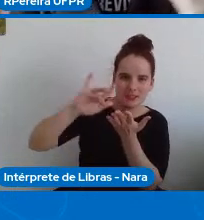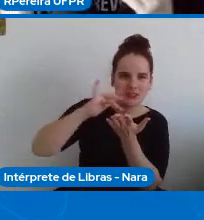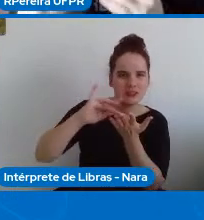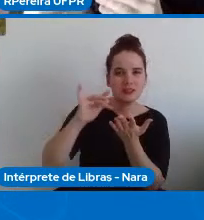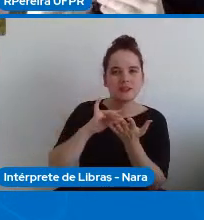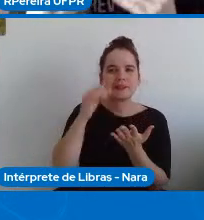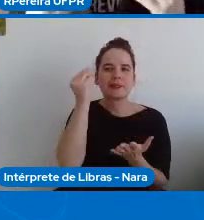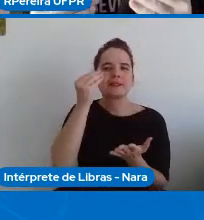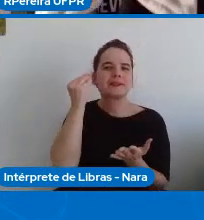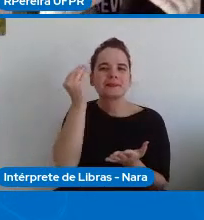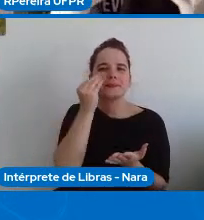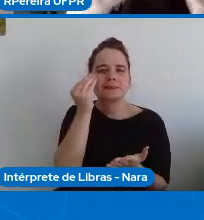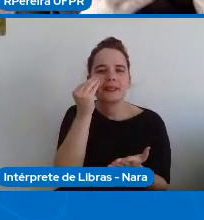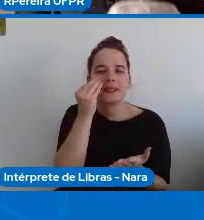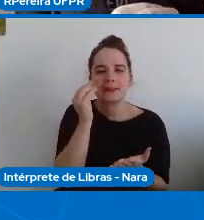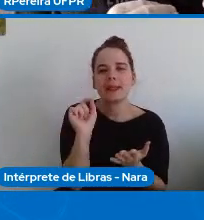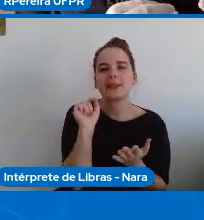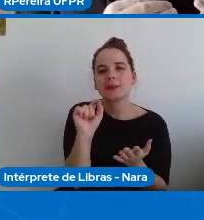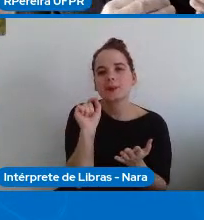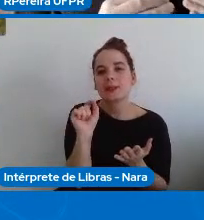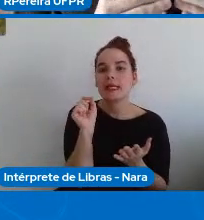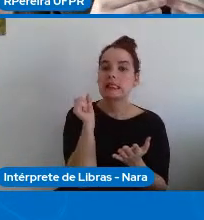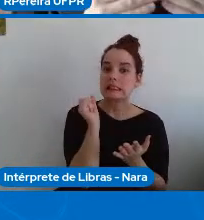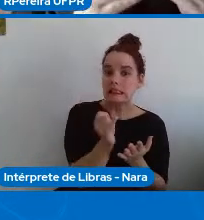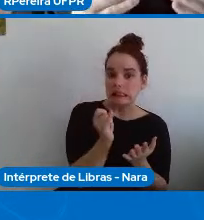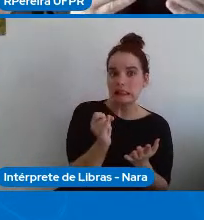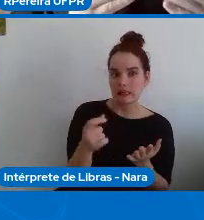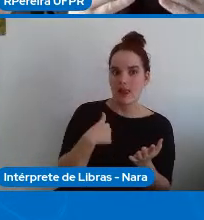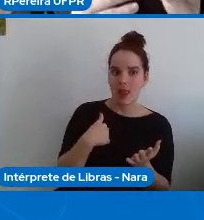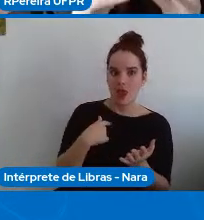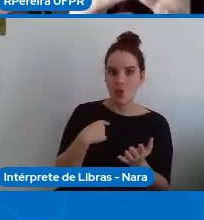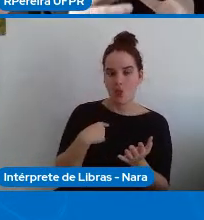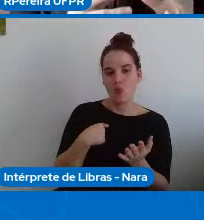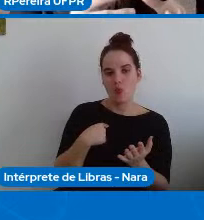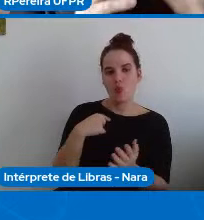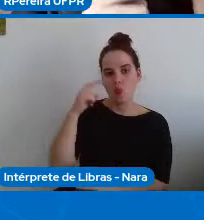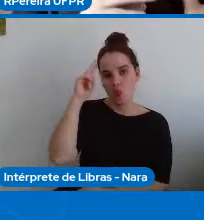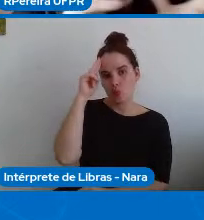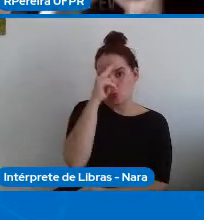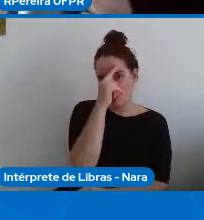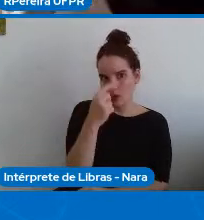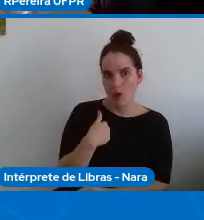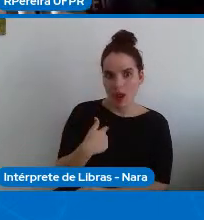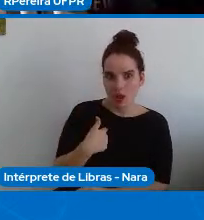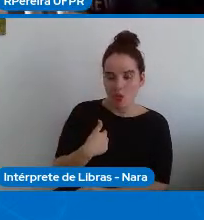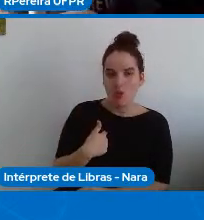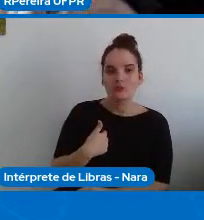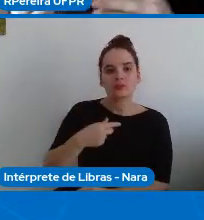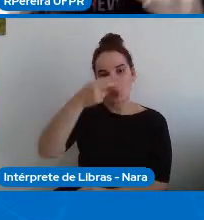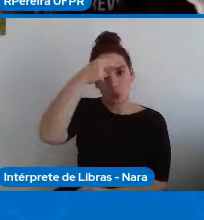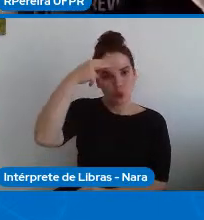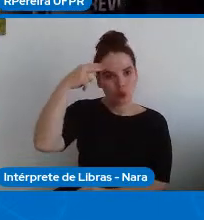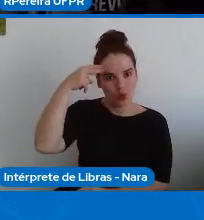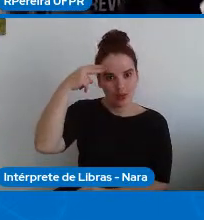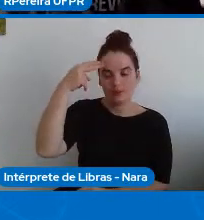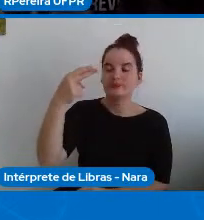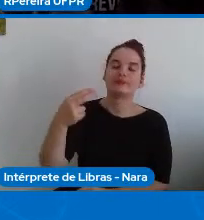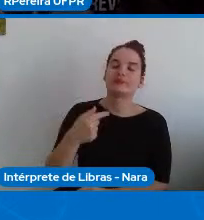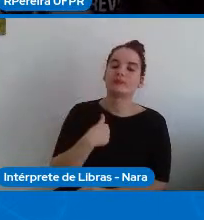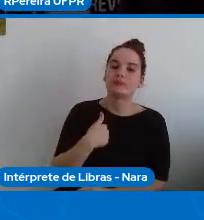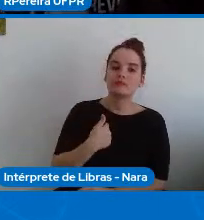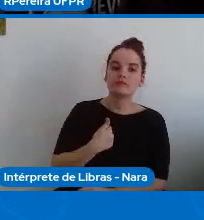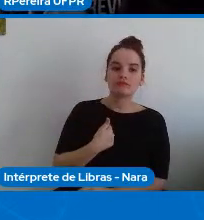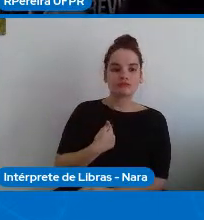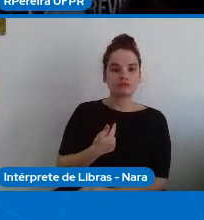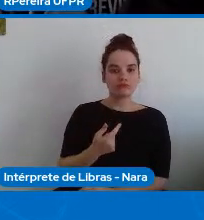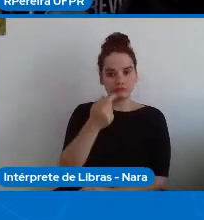experimento e verificar se ele expor os usuários a notícias de tom mais positivo ou mais negativo iria influenciar esse